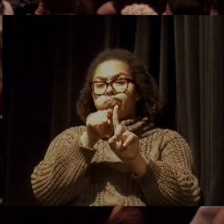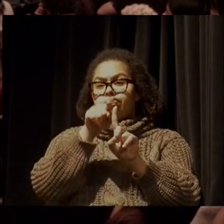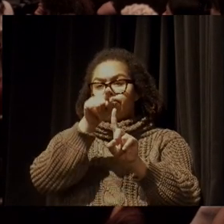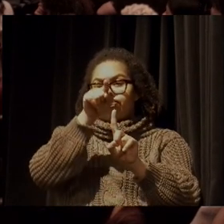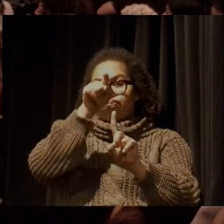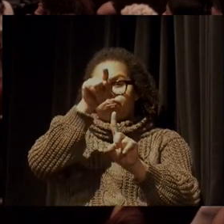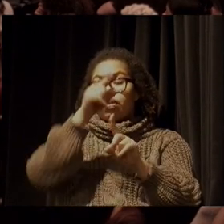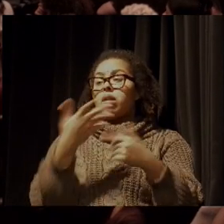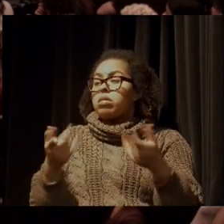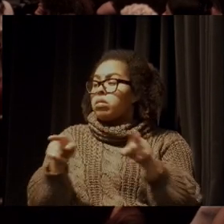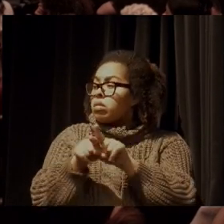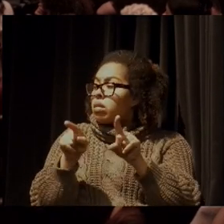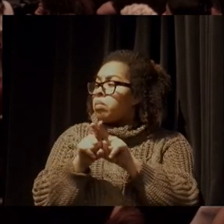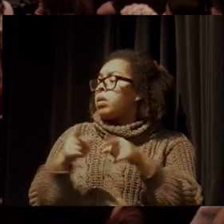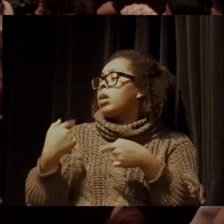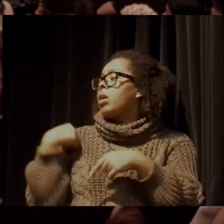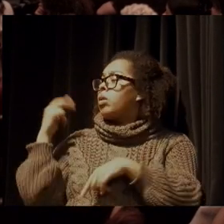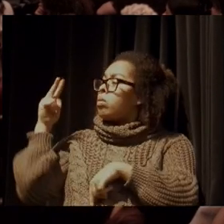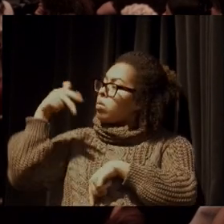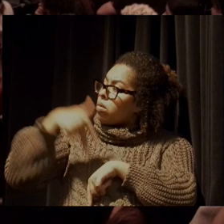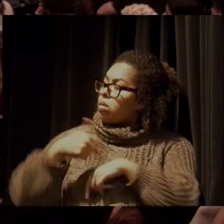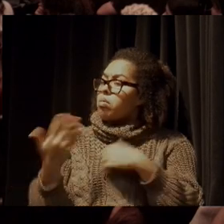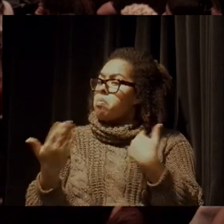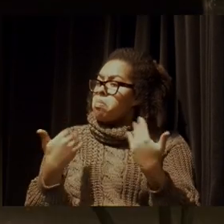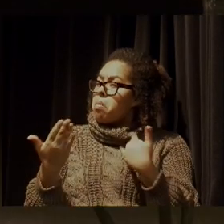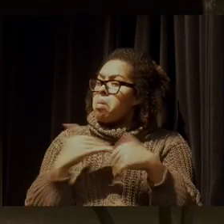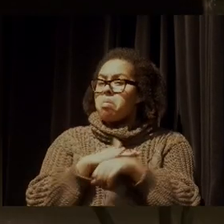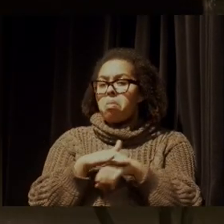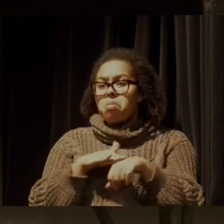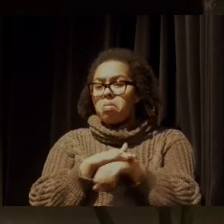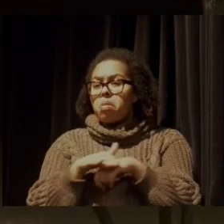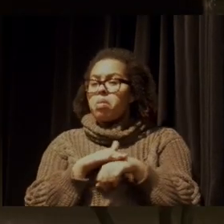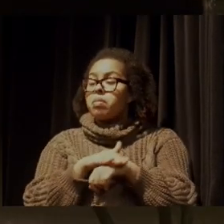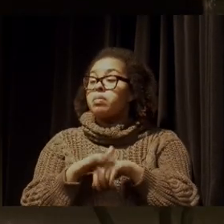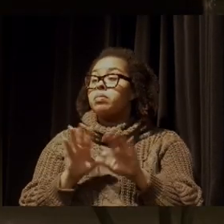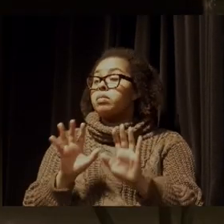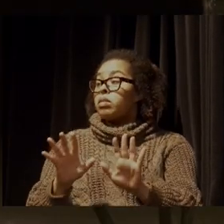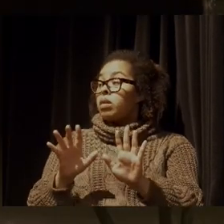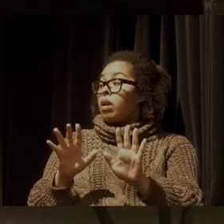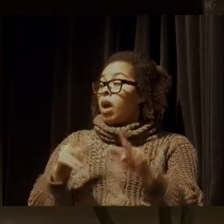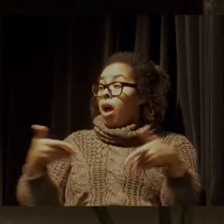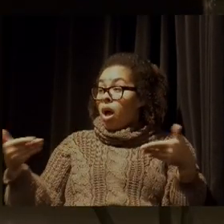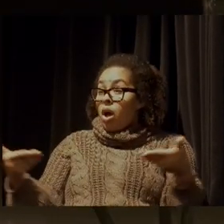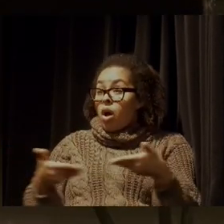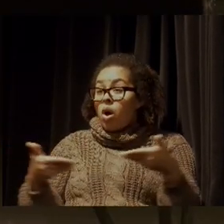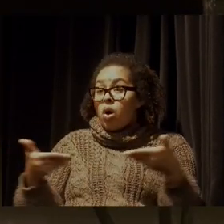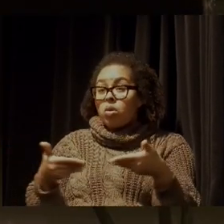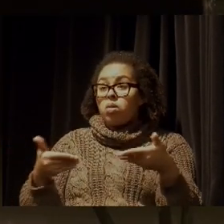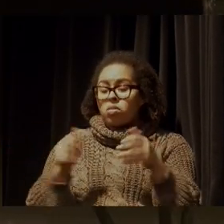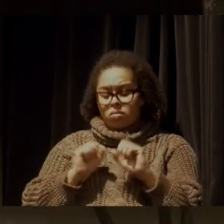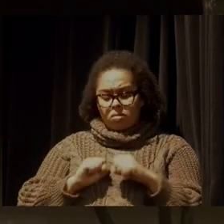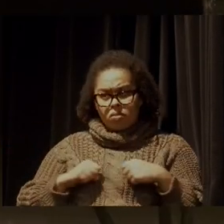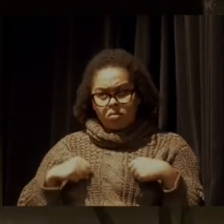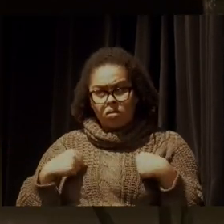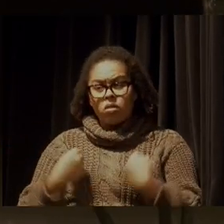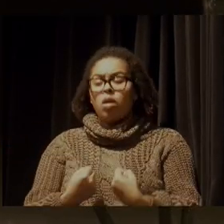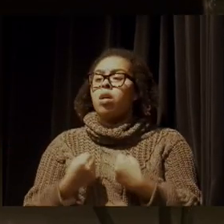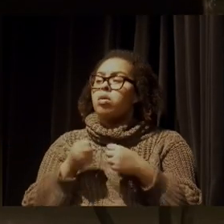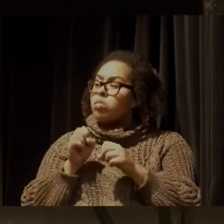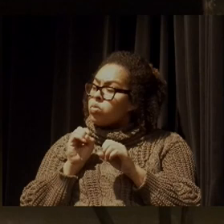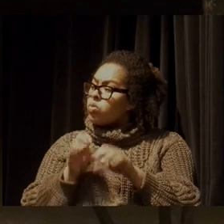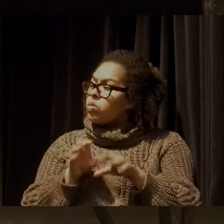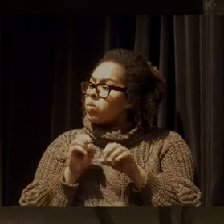E está aqui com vocês exatamente nessa conversa, porque se nós agora investirmos muito em educação,